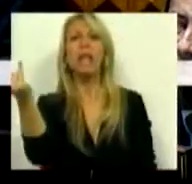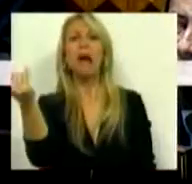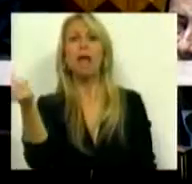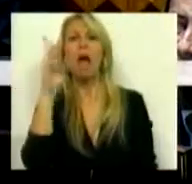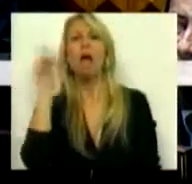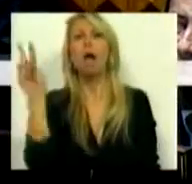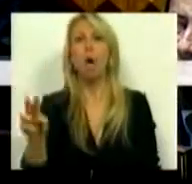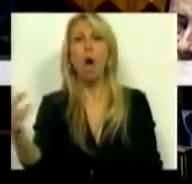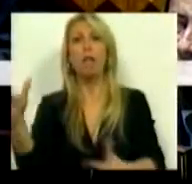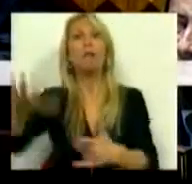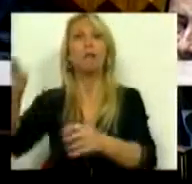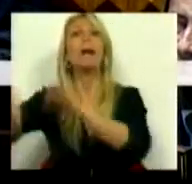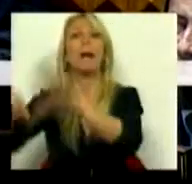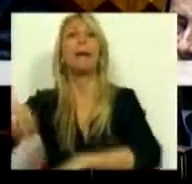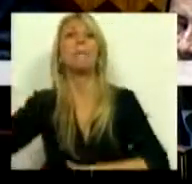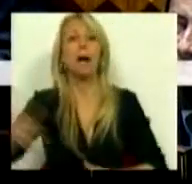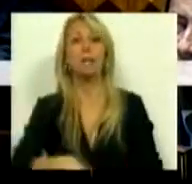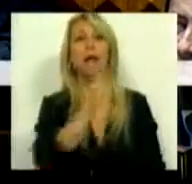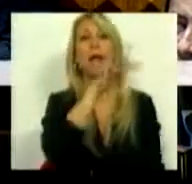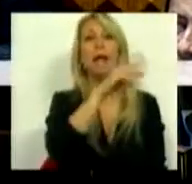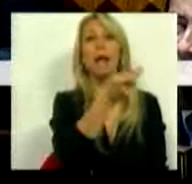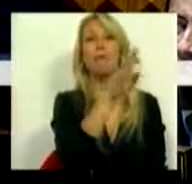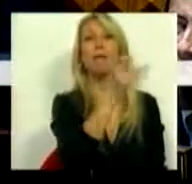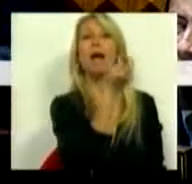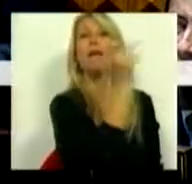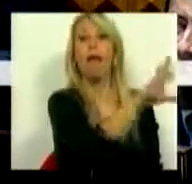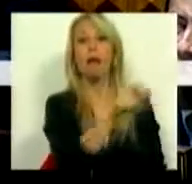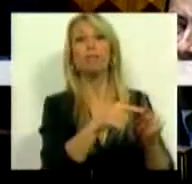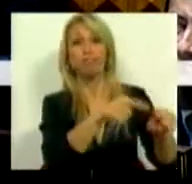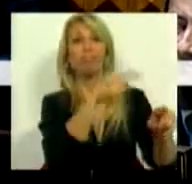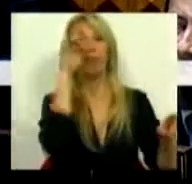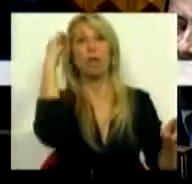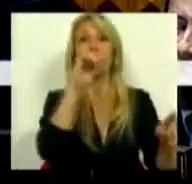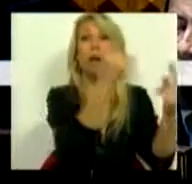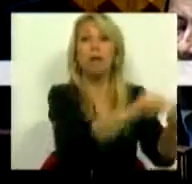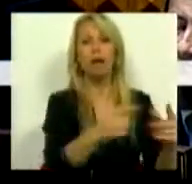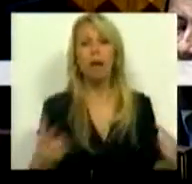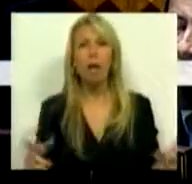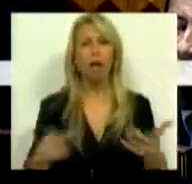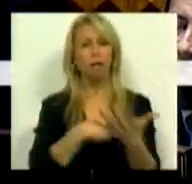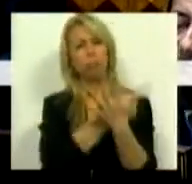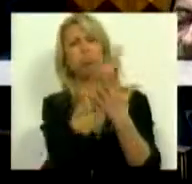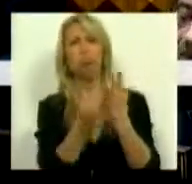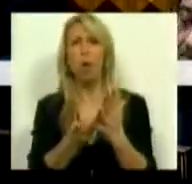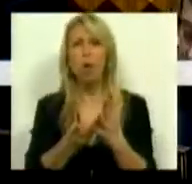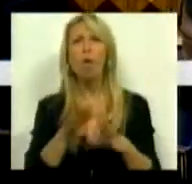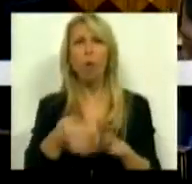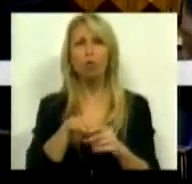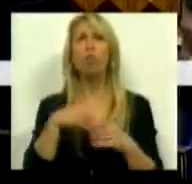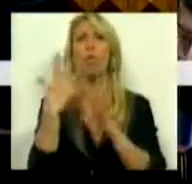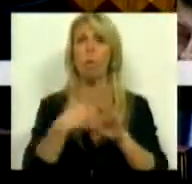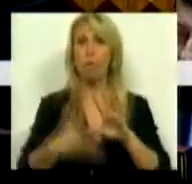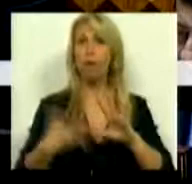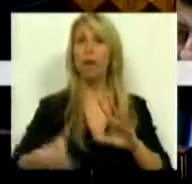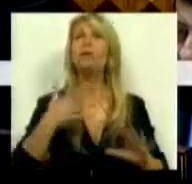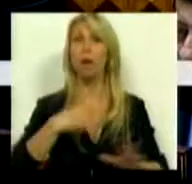Embraer, para o setor aeronáutico e ver as dificuldades. Este é um conteúdo complexo para quem quer a reindustrialização. Depois, em termos de